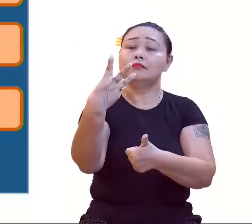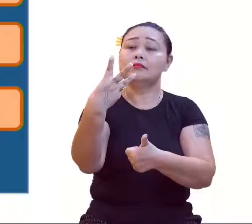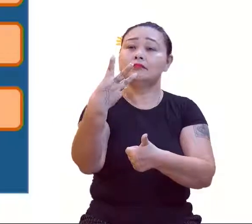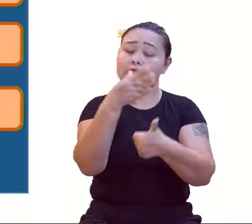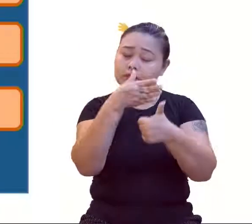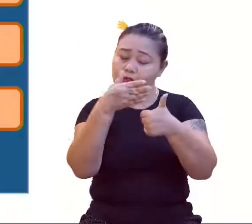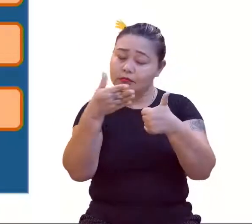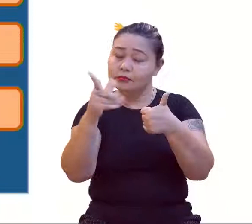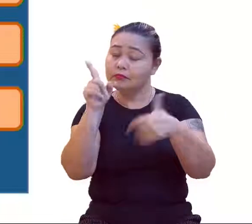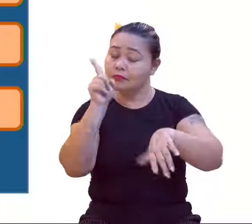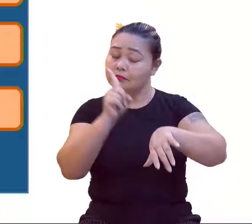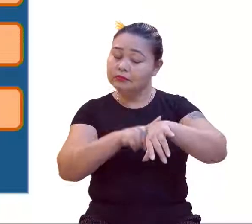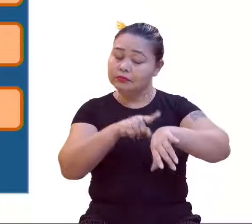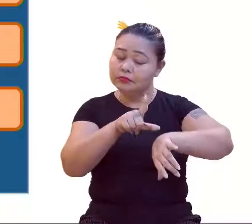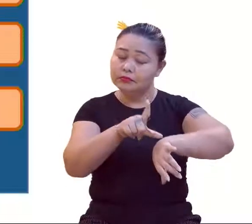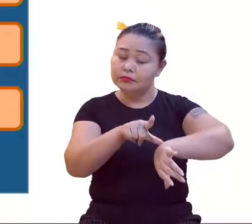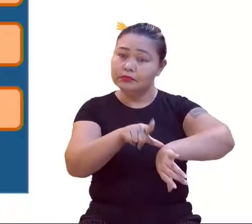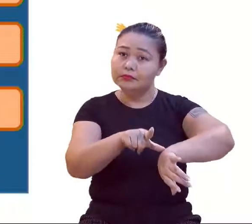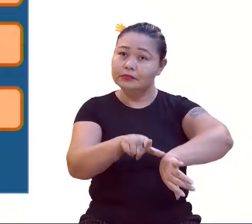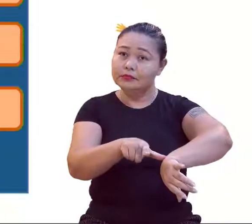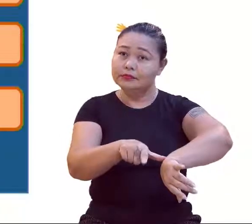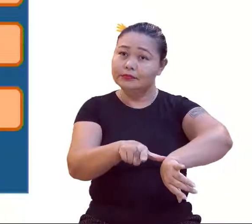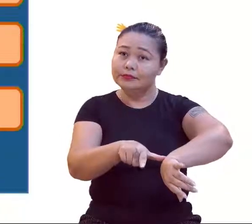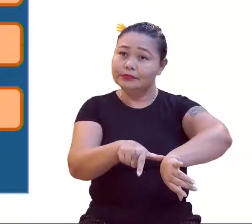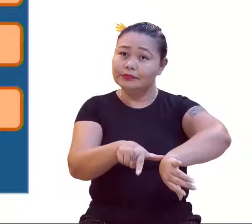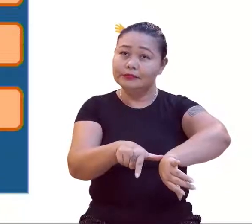Tempo! Tempo! Tempo!